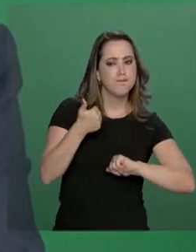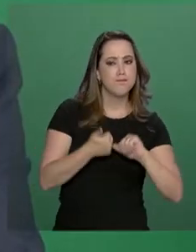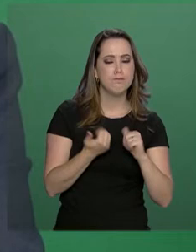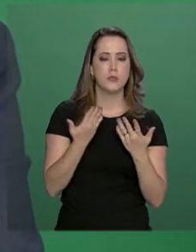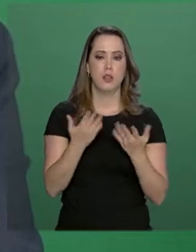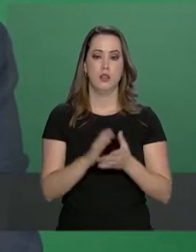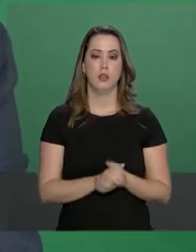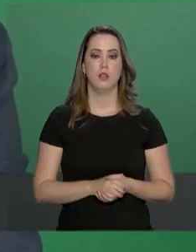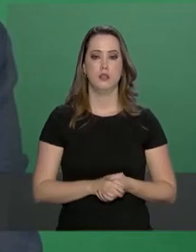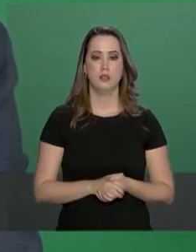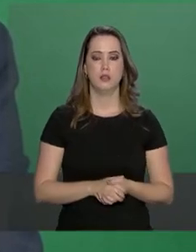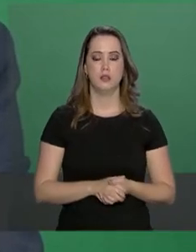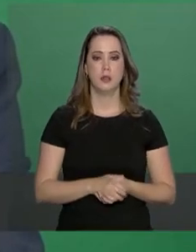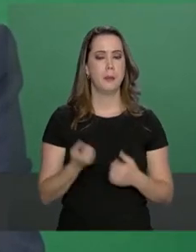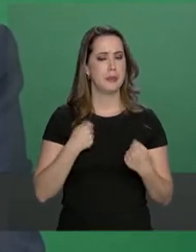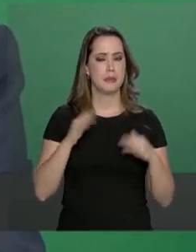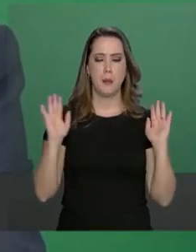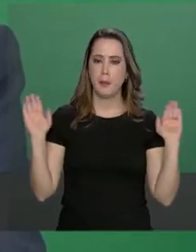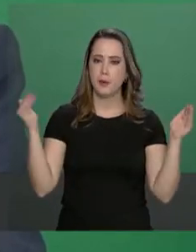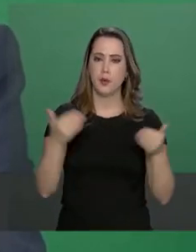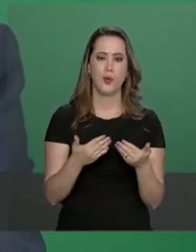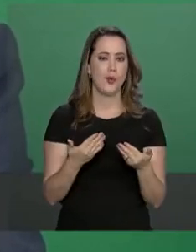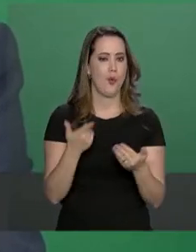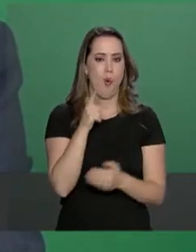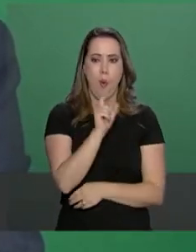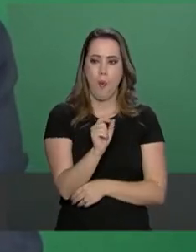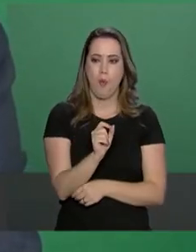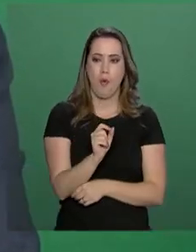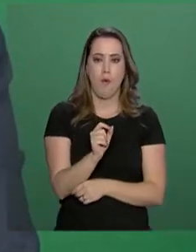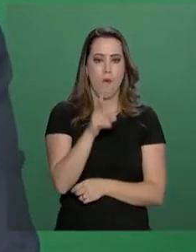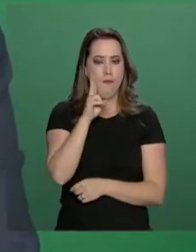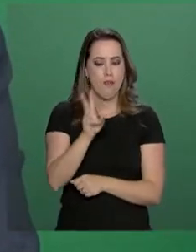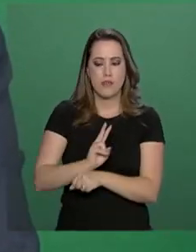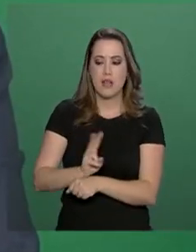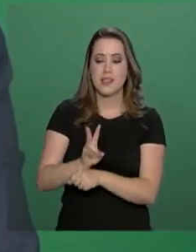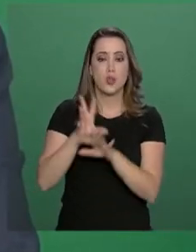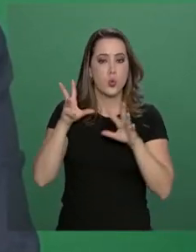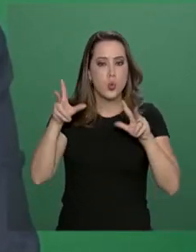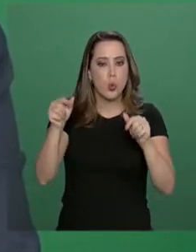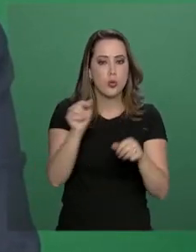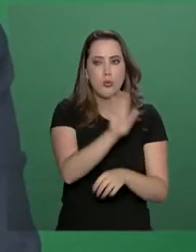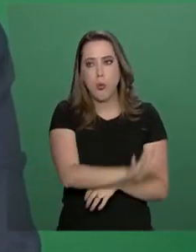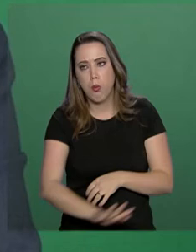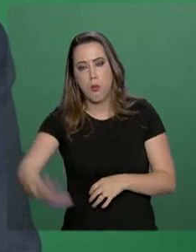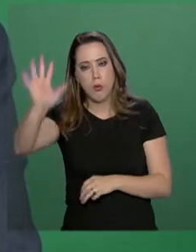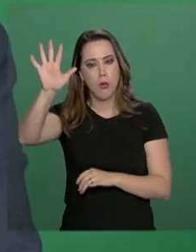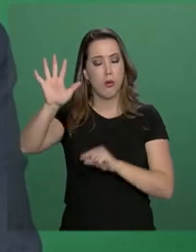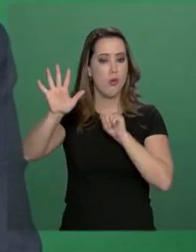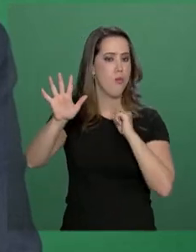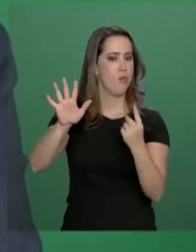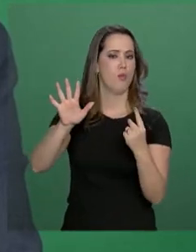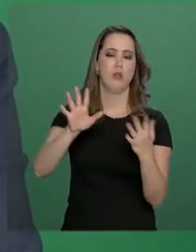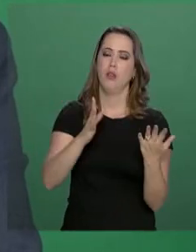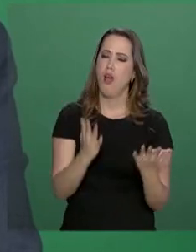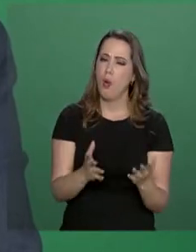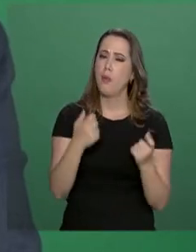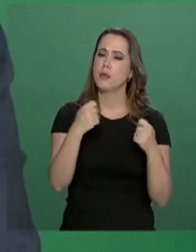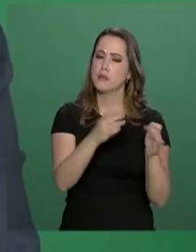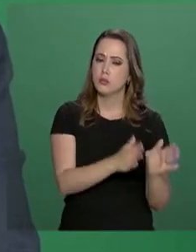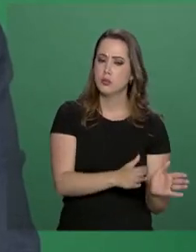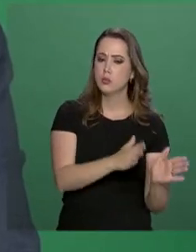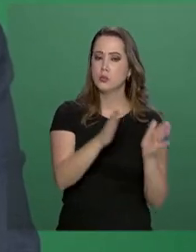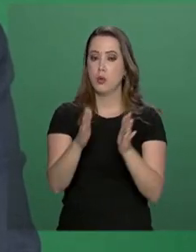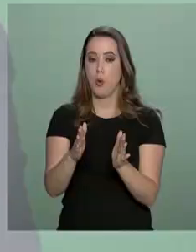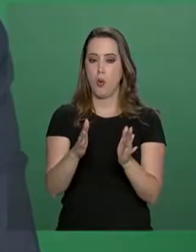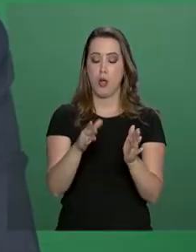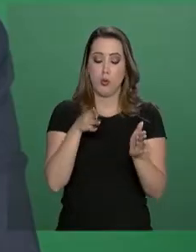priorizar. Não temos condições de avaliar e fiscalizar todas ao mesmo tempo, então há necessidade que